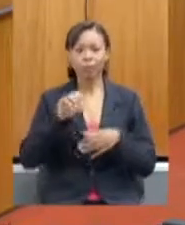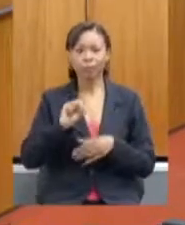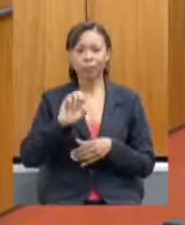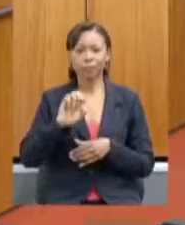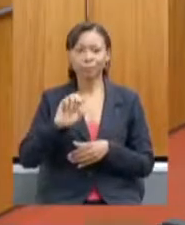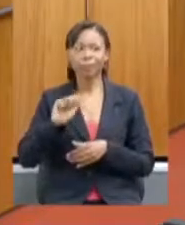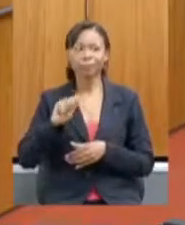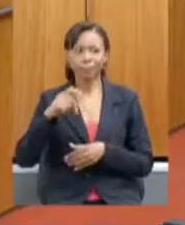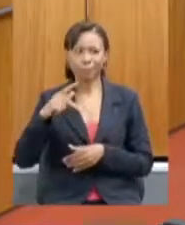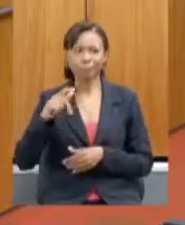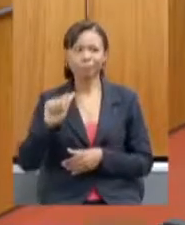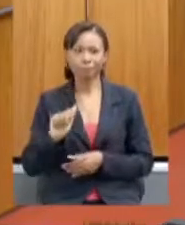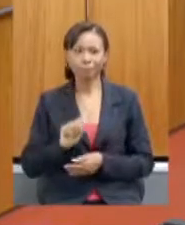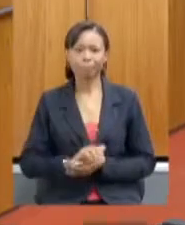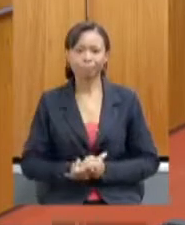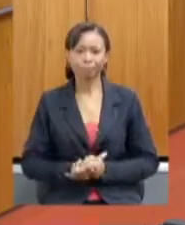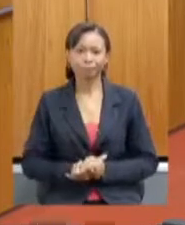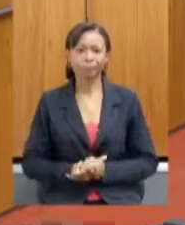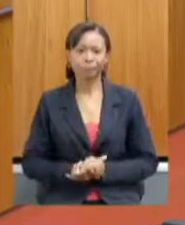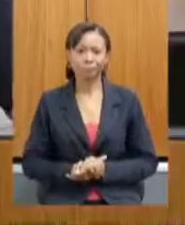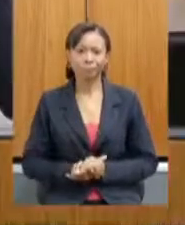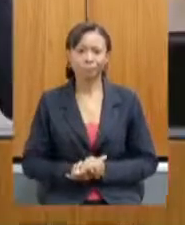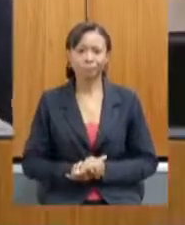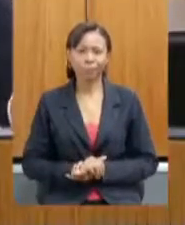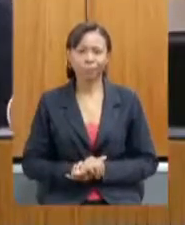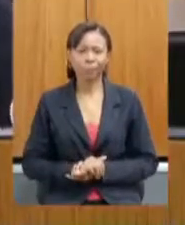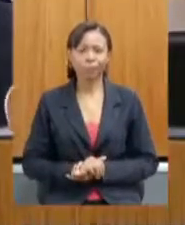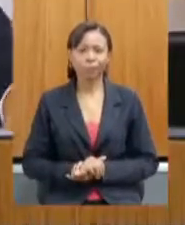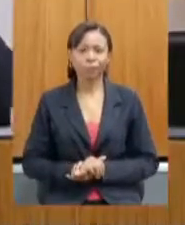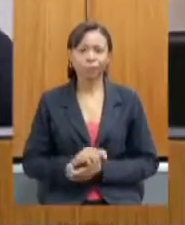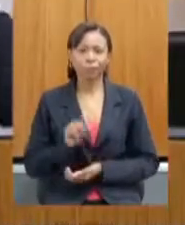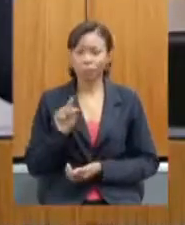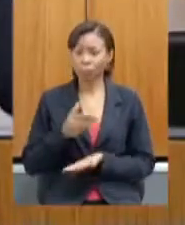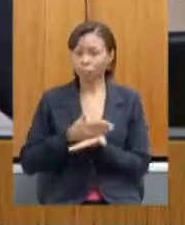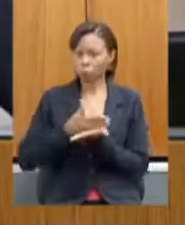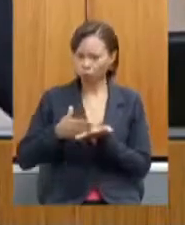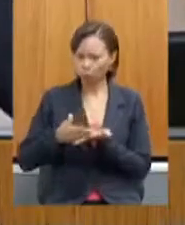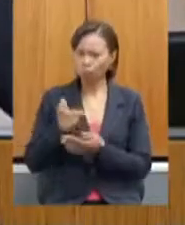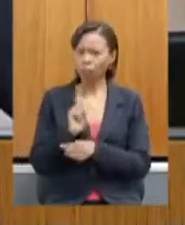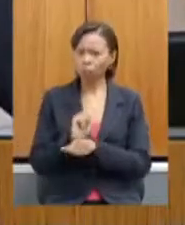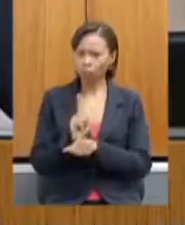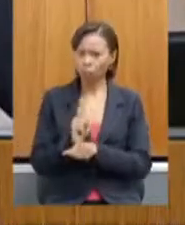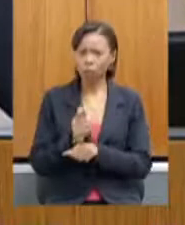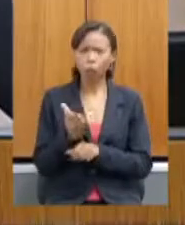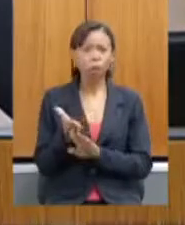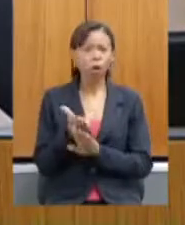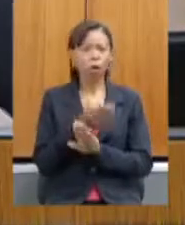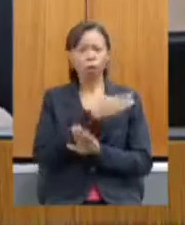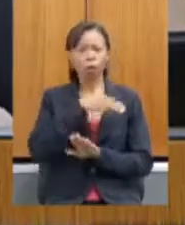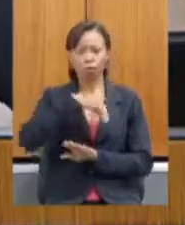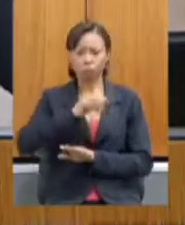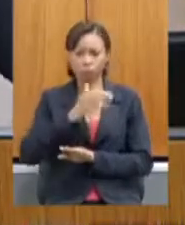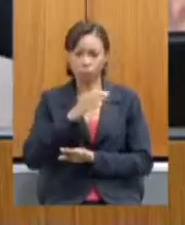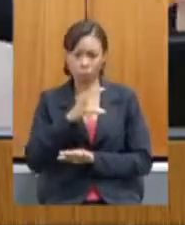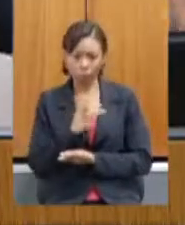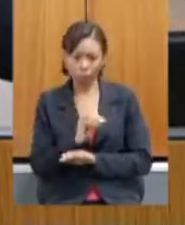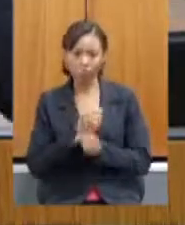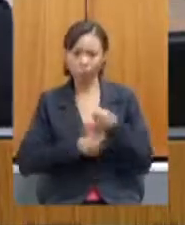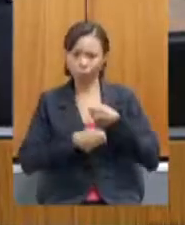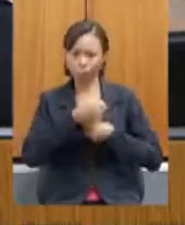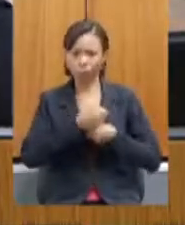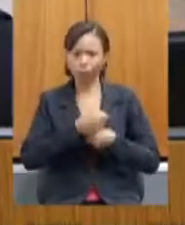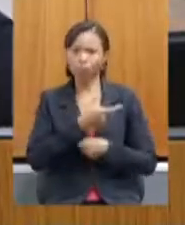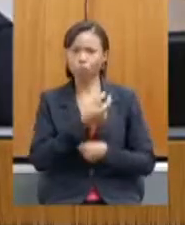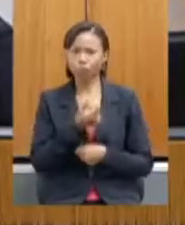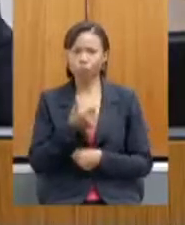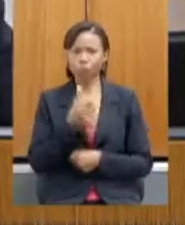Destaco que a senhora sempre, desde o início da sua gestão, em março do ano passado, já abriu a nossa